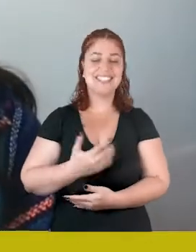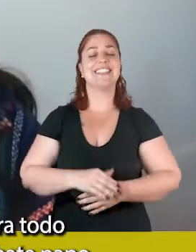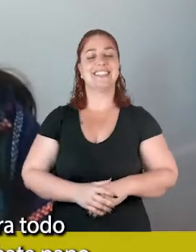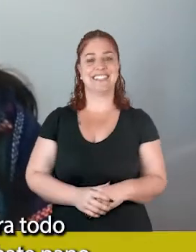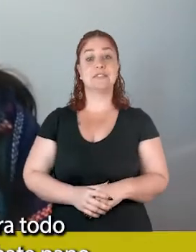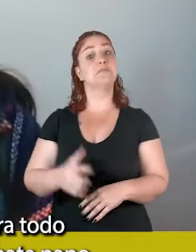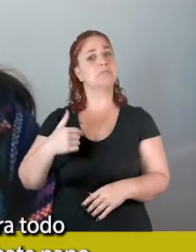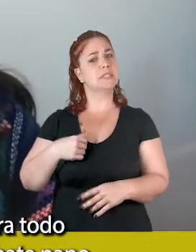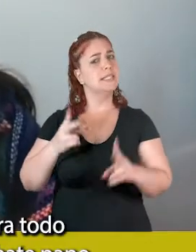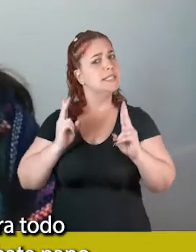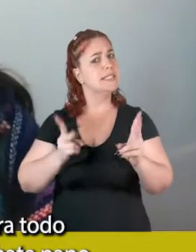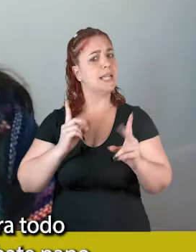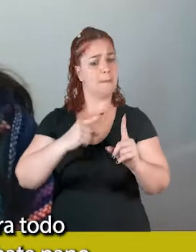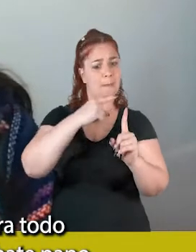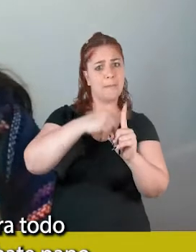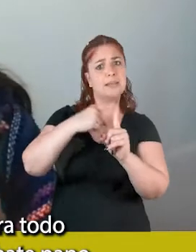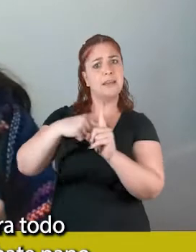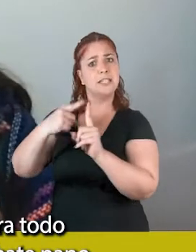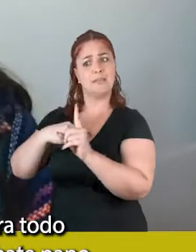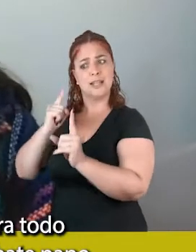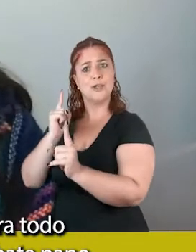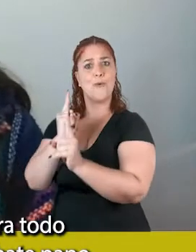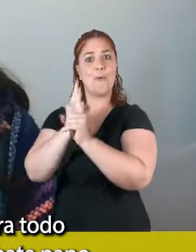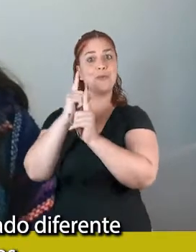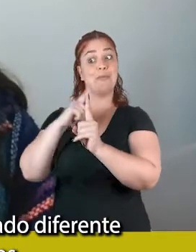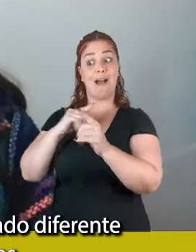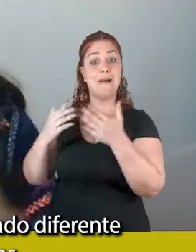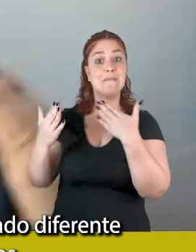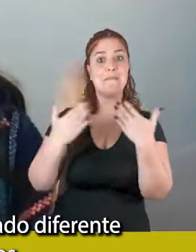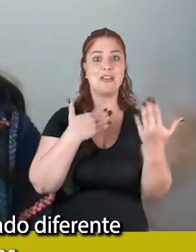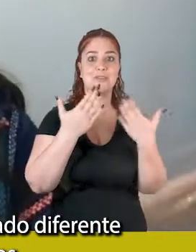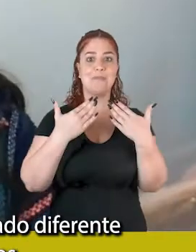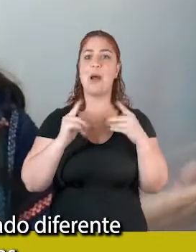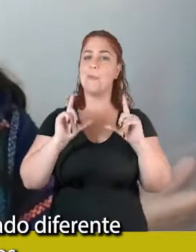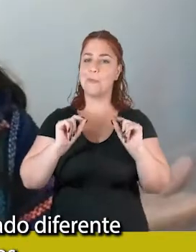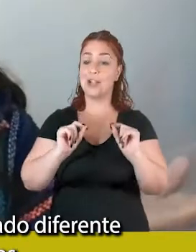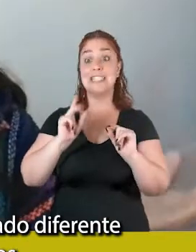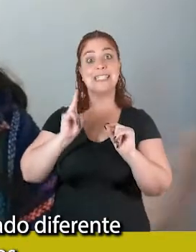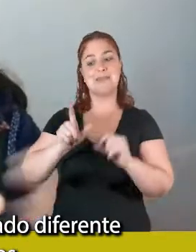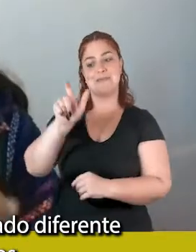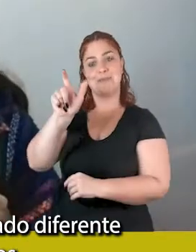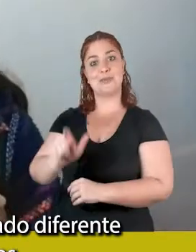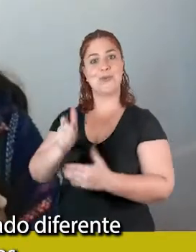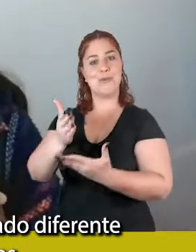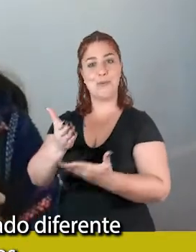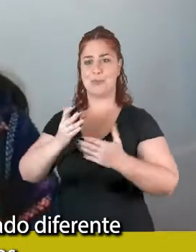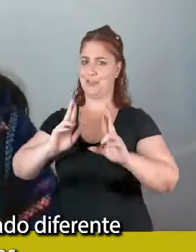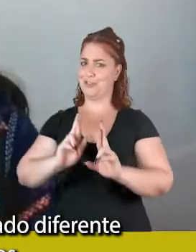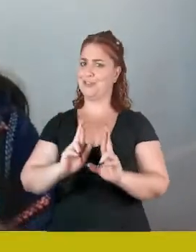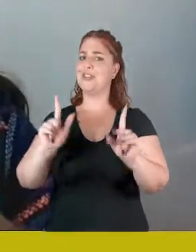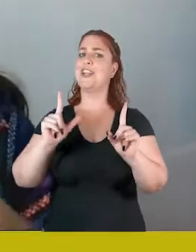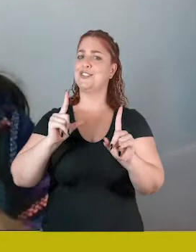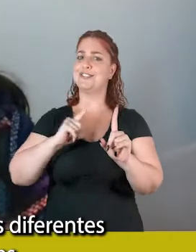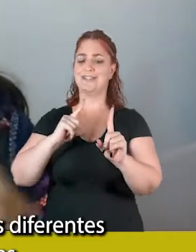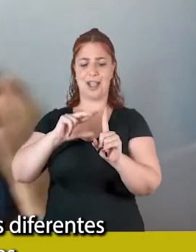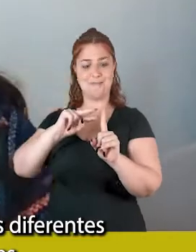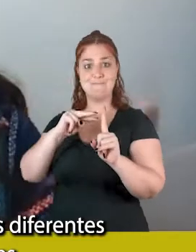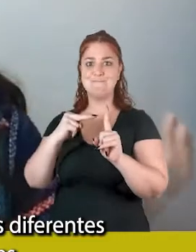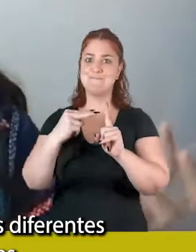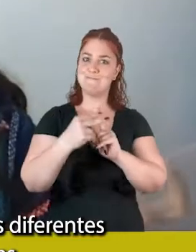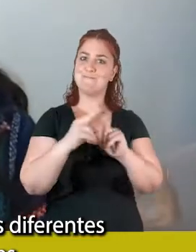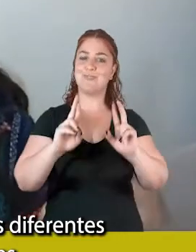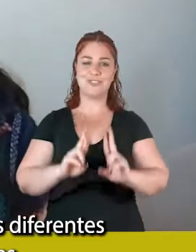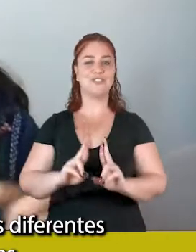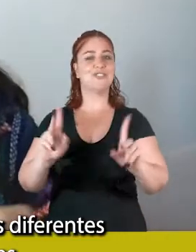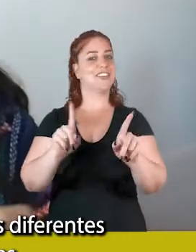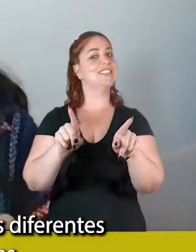e a gente se encontra todo mês aqui para ter um bate-papo cada vez com um convidado diferente, com convidados que trazem